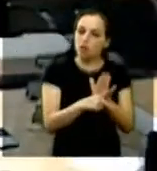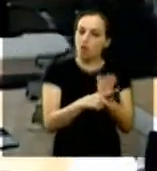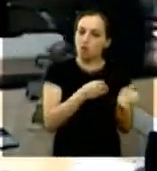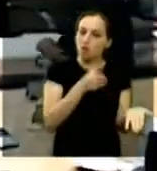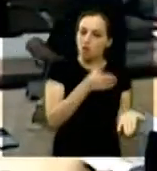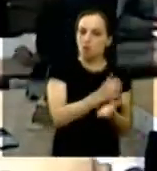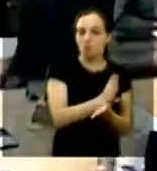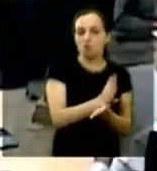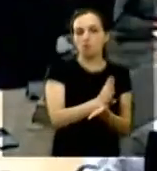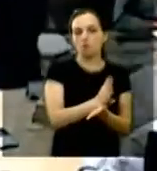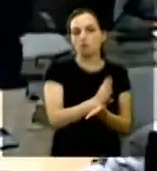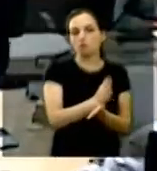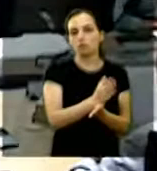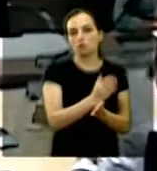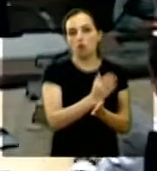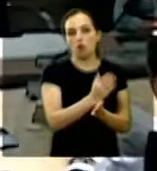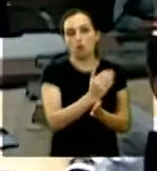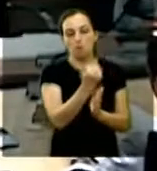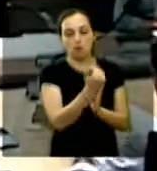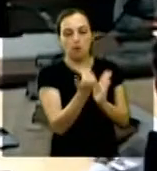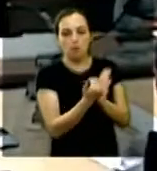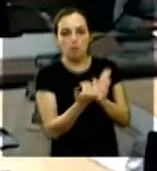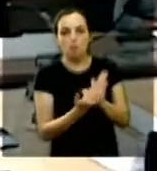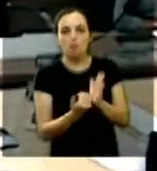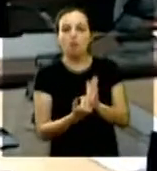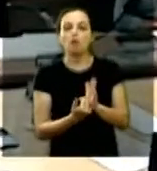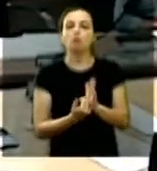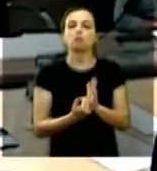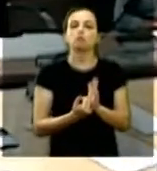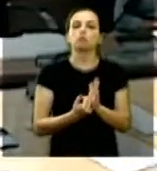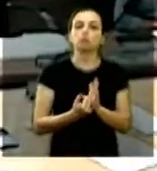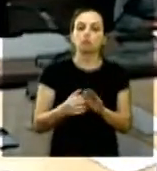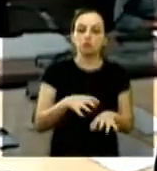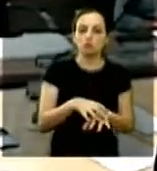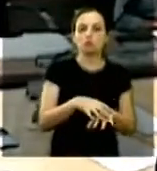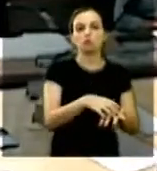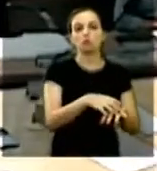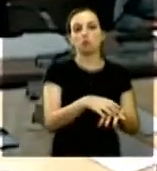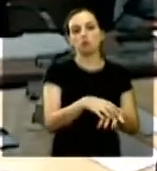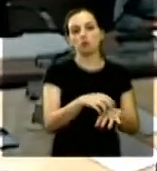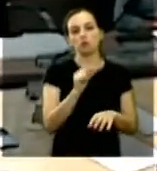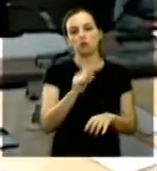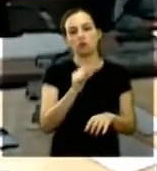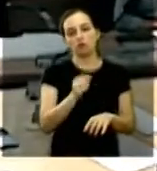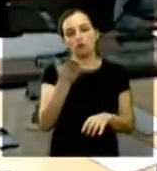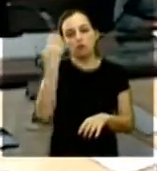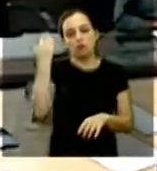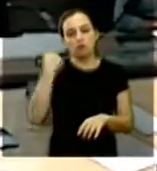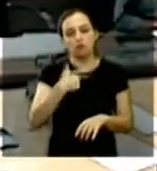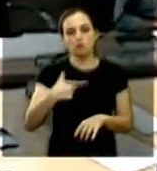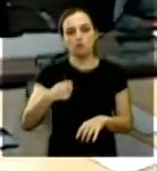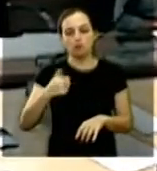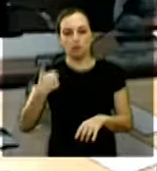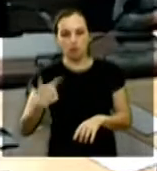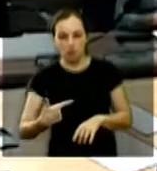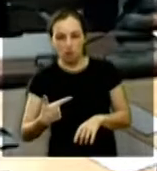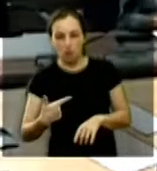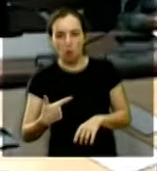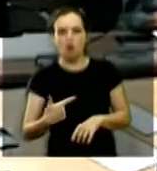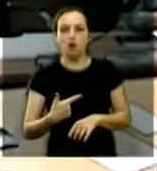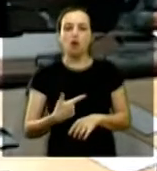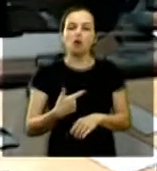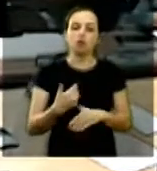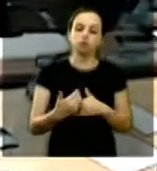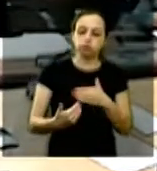referindo à questão da regulamentação do transporte de carroças isso é uma luta nossa desde 2002 e a coisa não anda